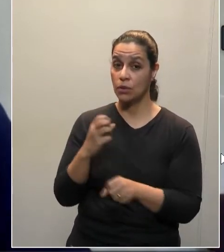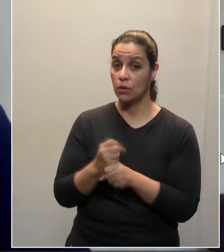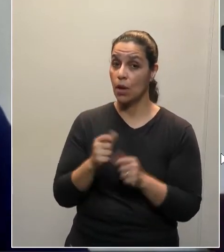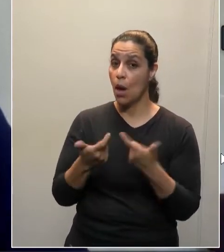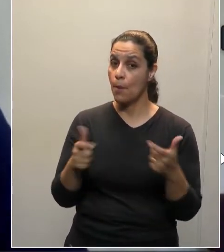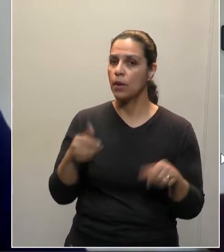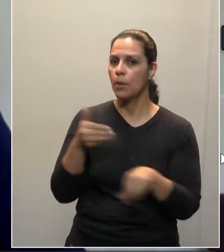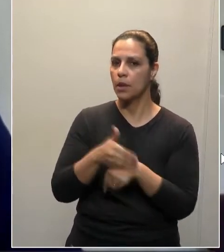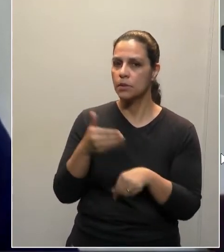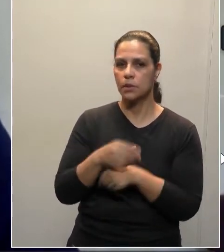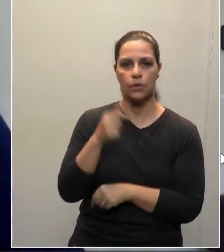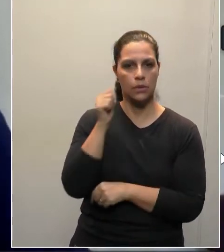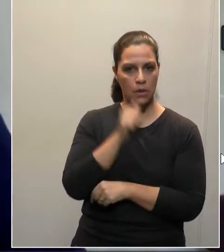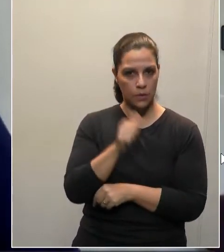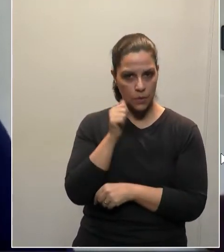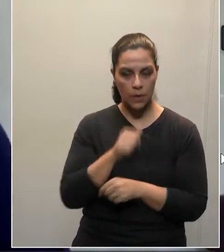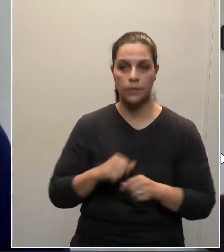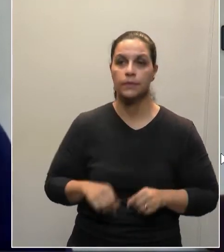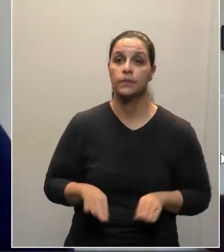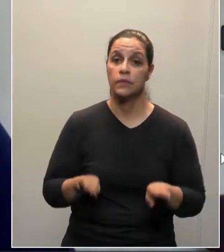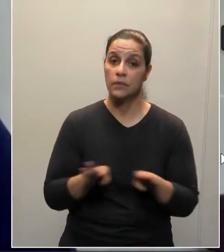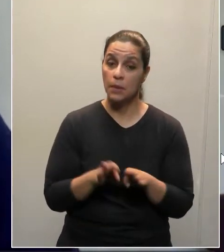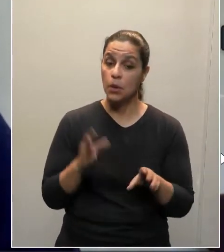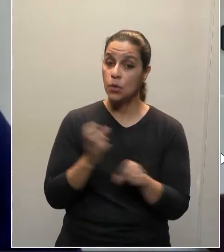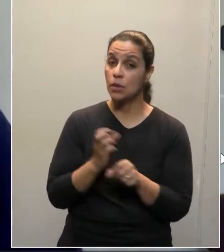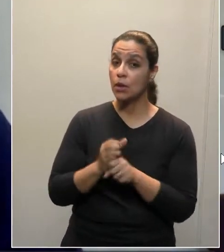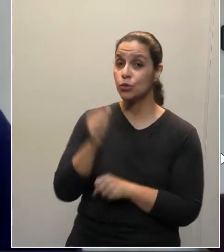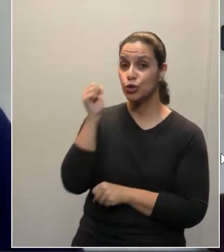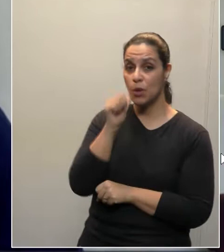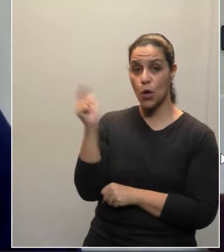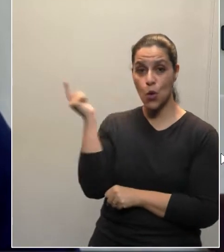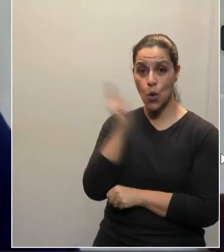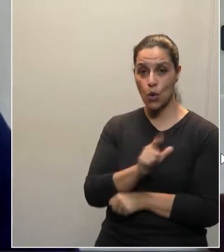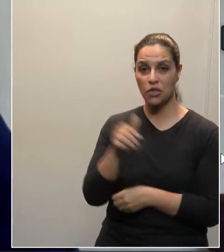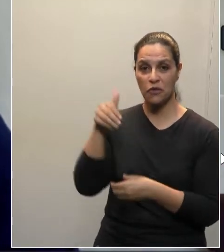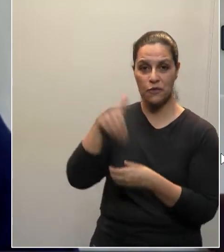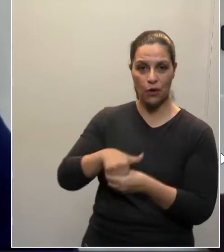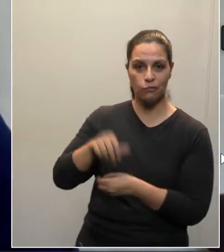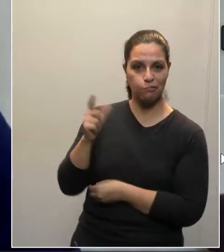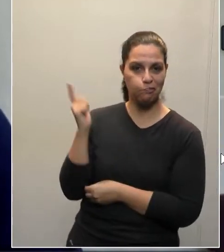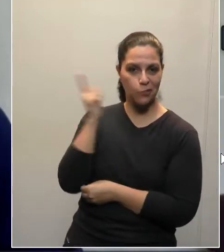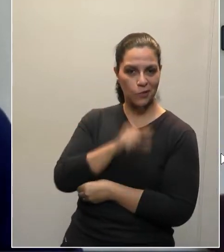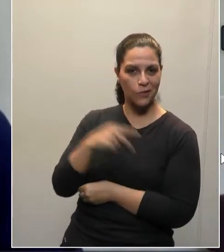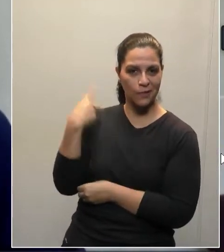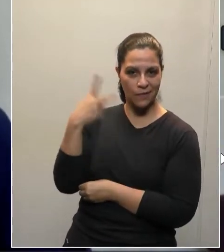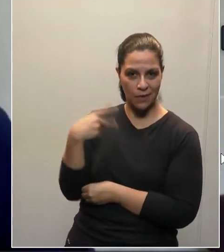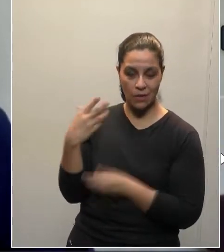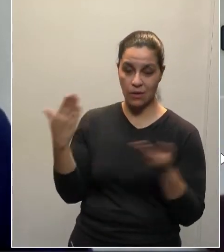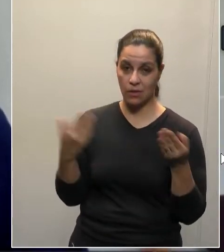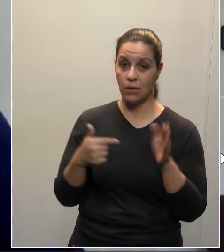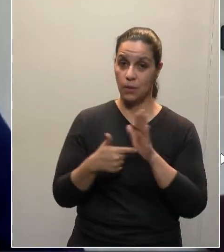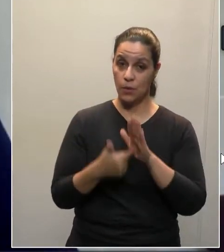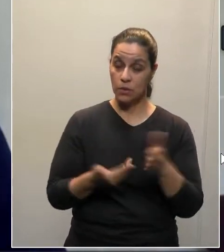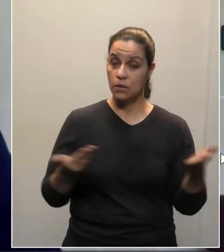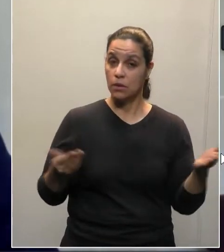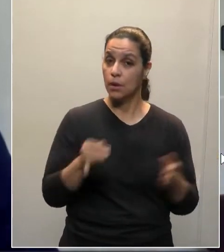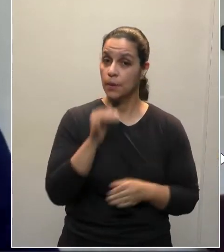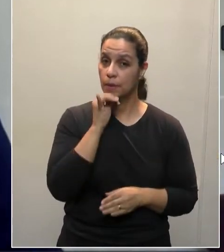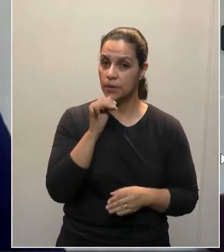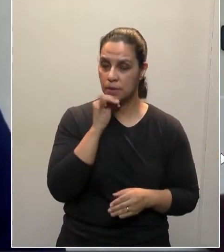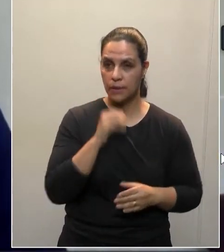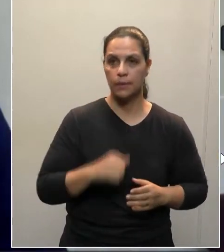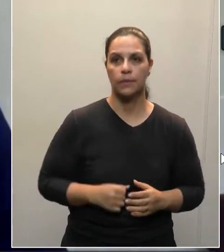aumento da participação das mulheres e também um aumento de mulheres eleitas como vereadoras. Destacando, por exemplo,